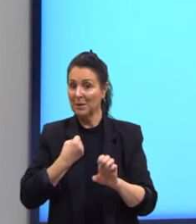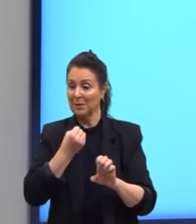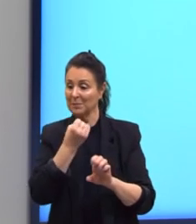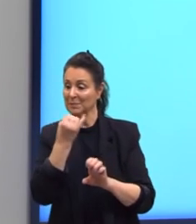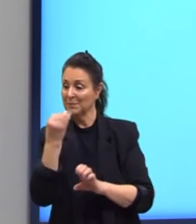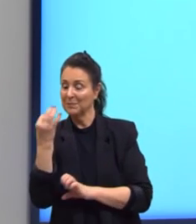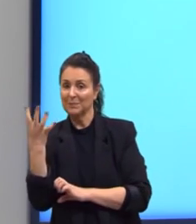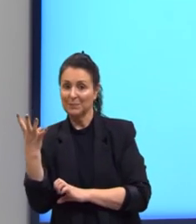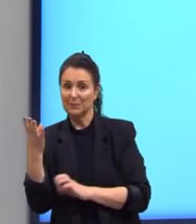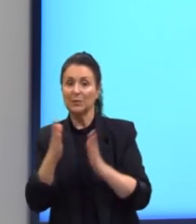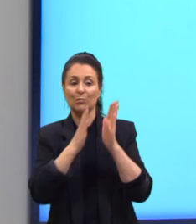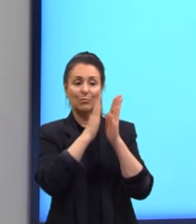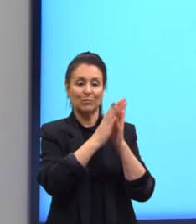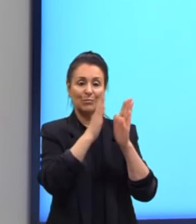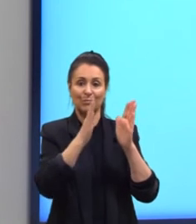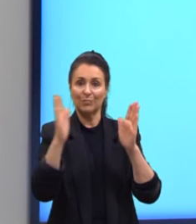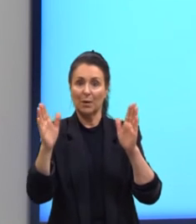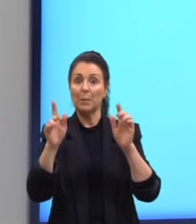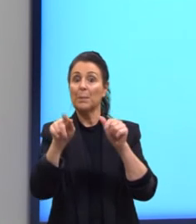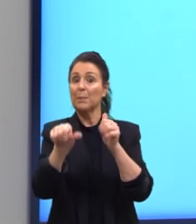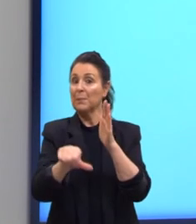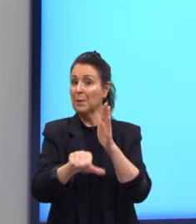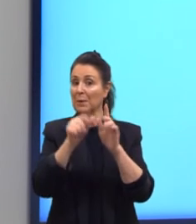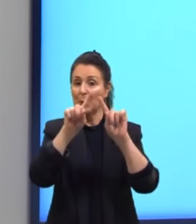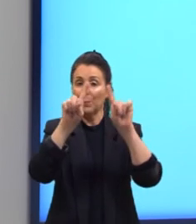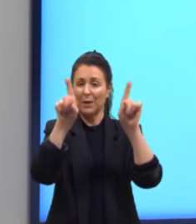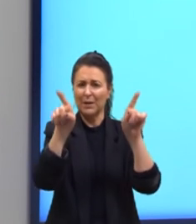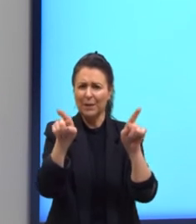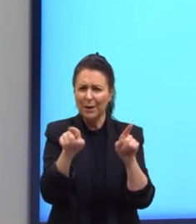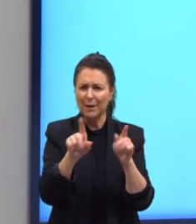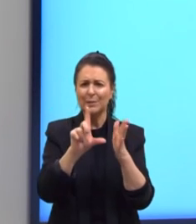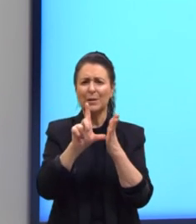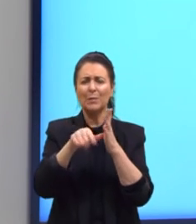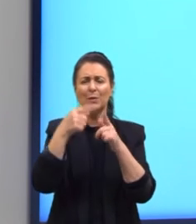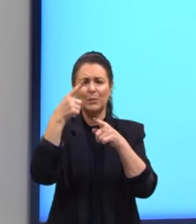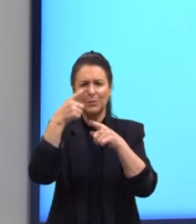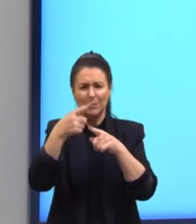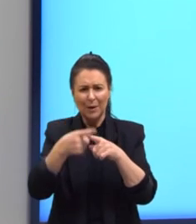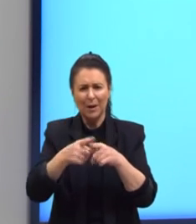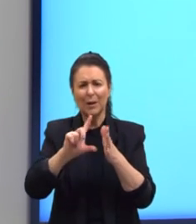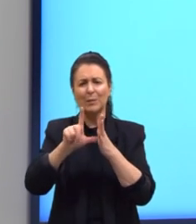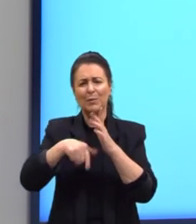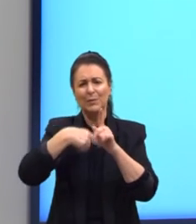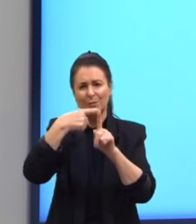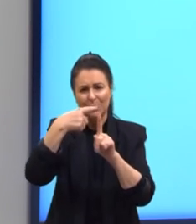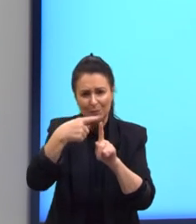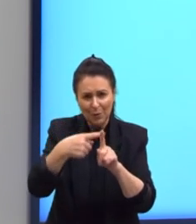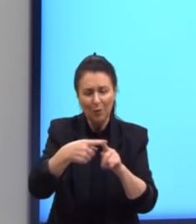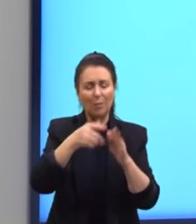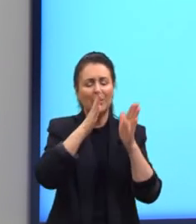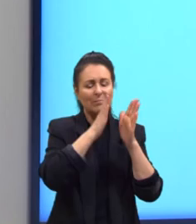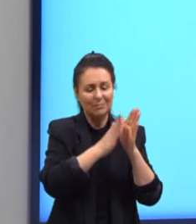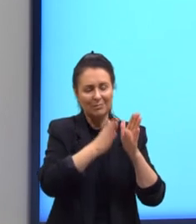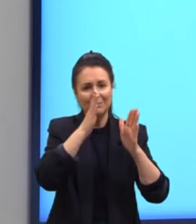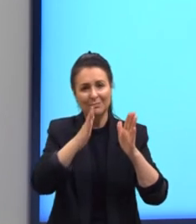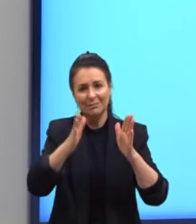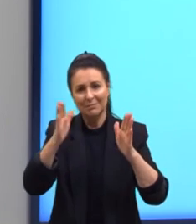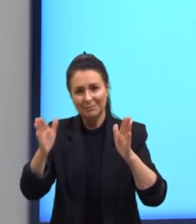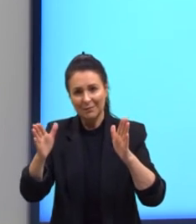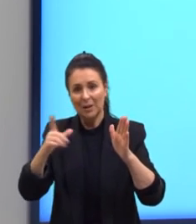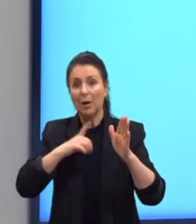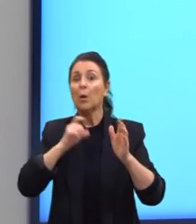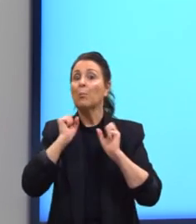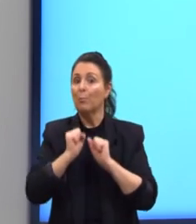operações resolvendo parênteses depois multiplicação depois a soma assim como nós podemos ter uma